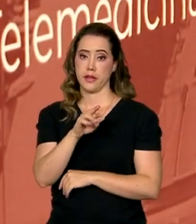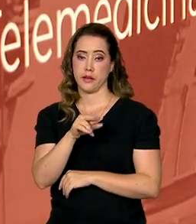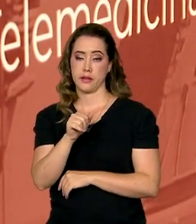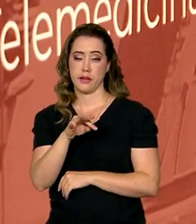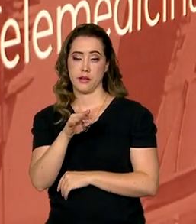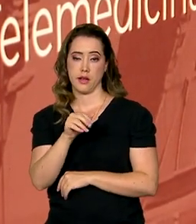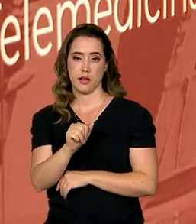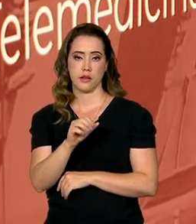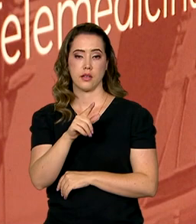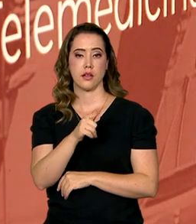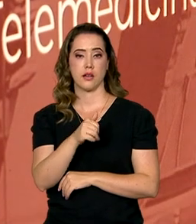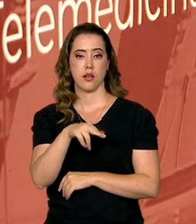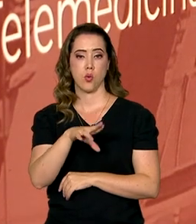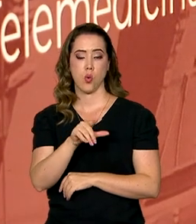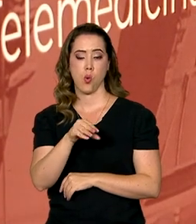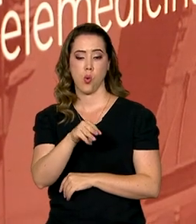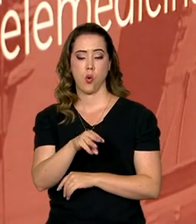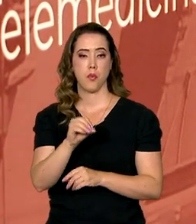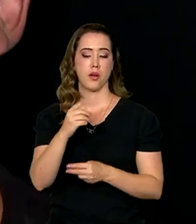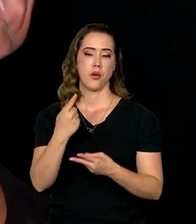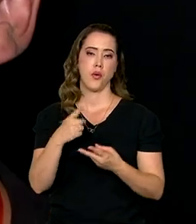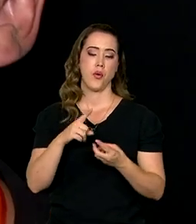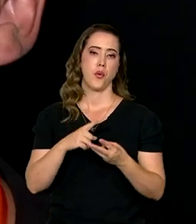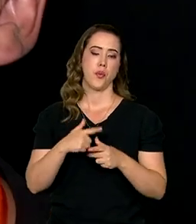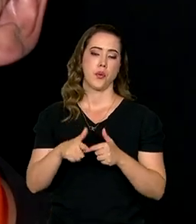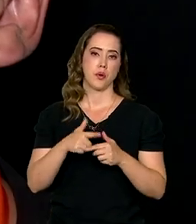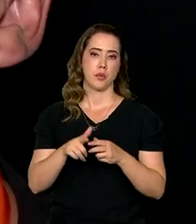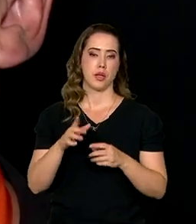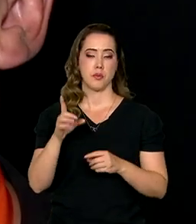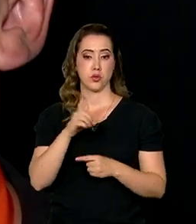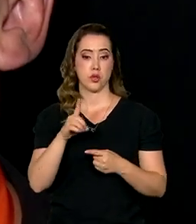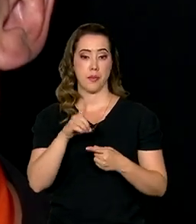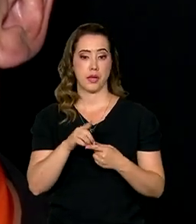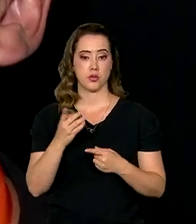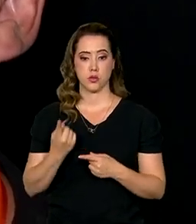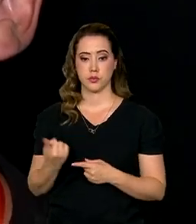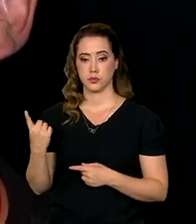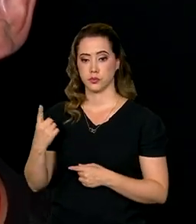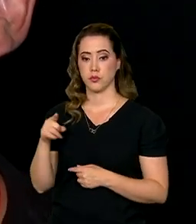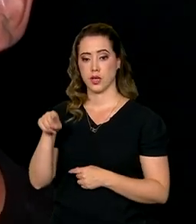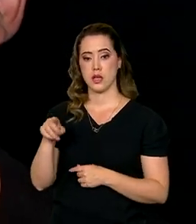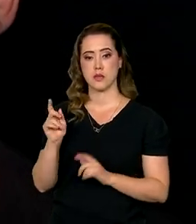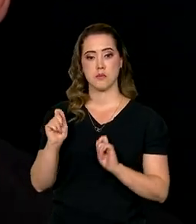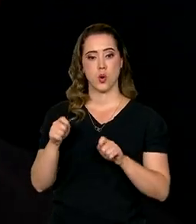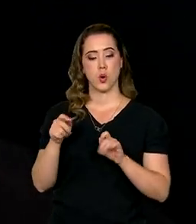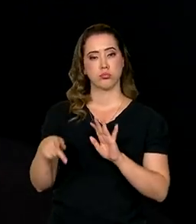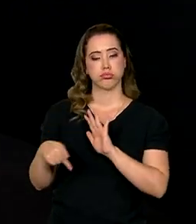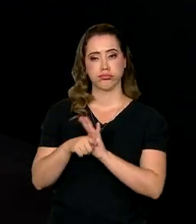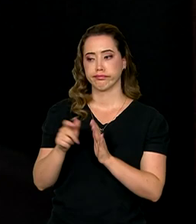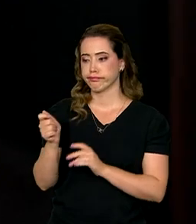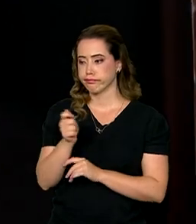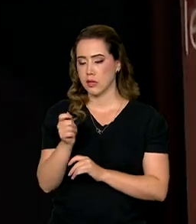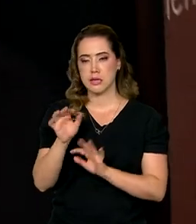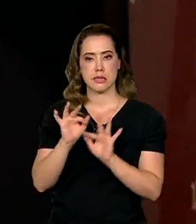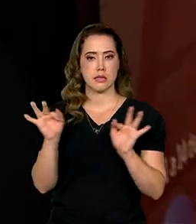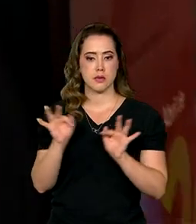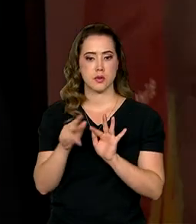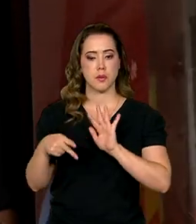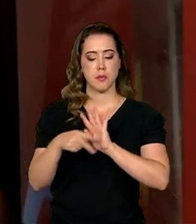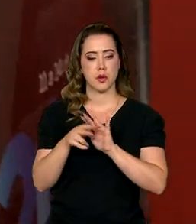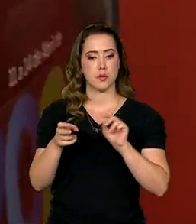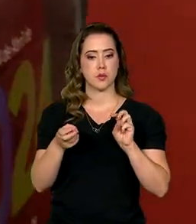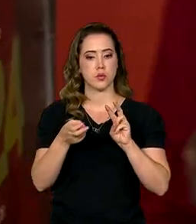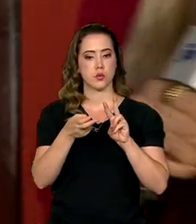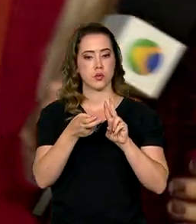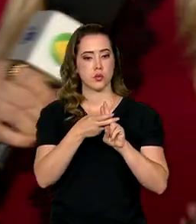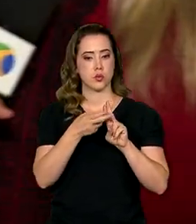glaucoma ou retinopatia diabética. Este aparelho aqui é portátil e faz parte de uma campanha do SUS que